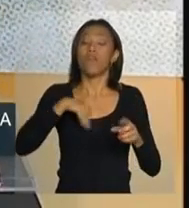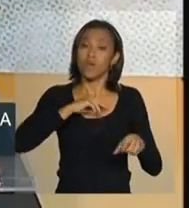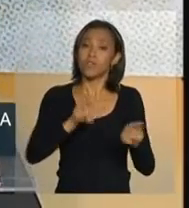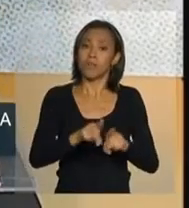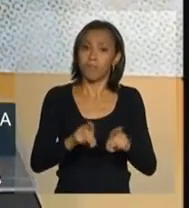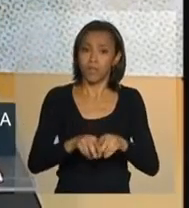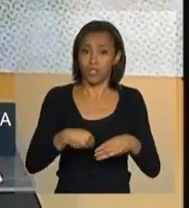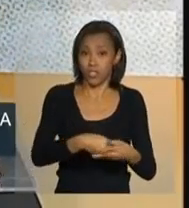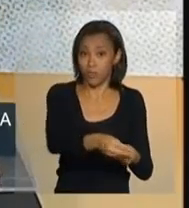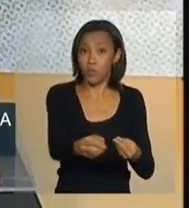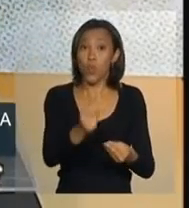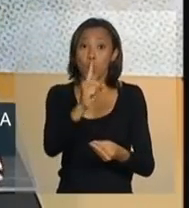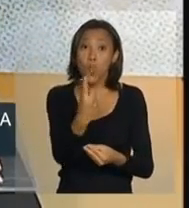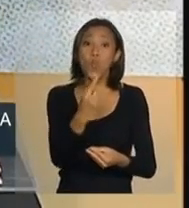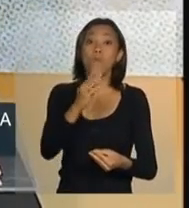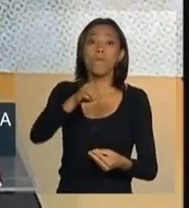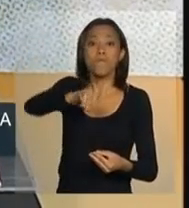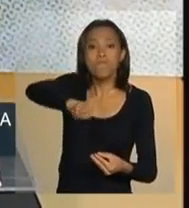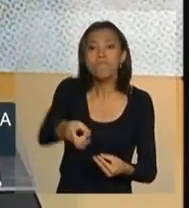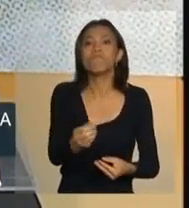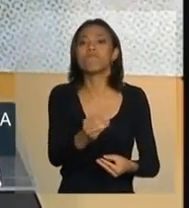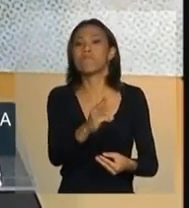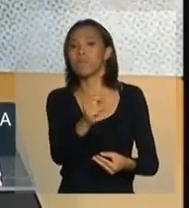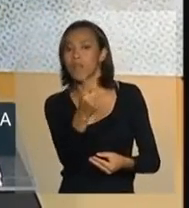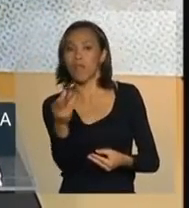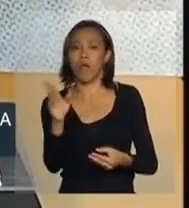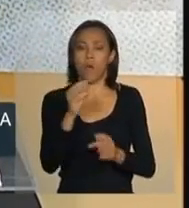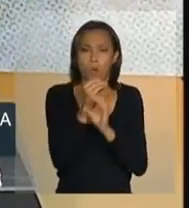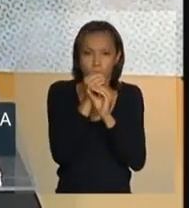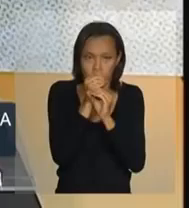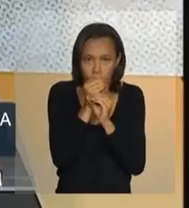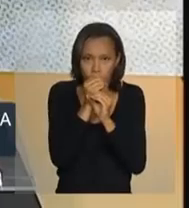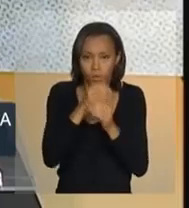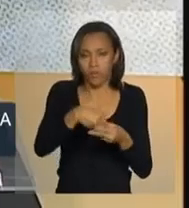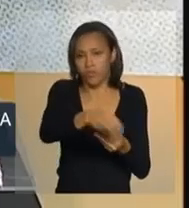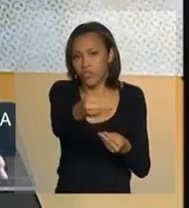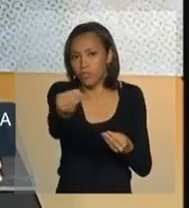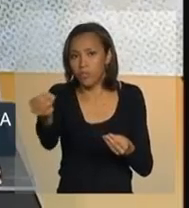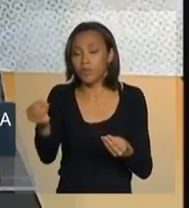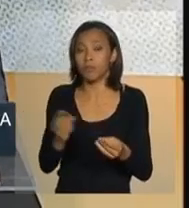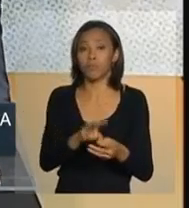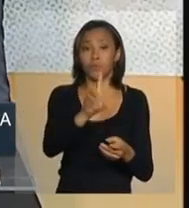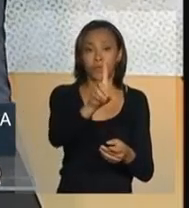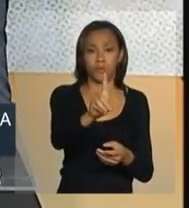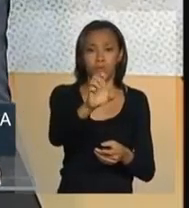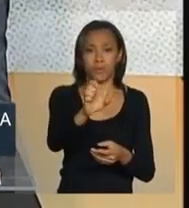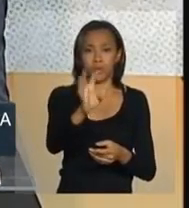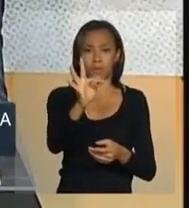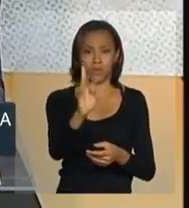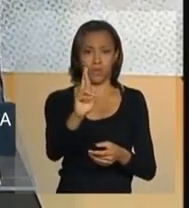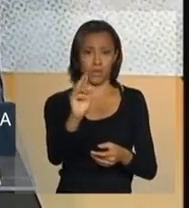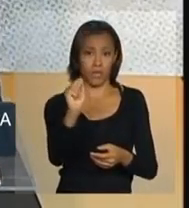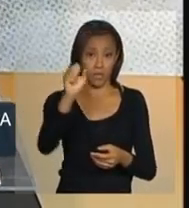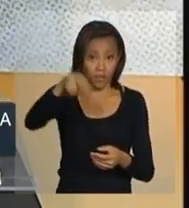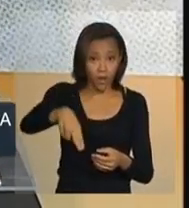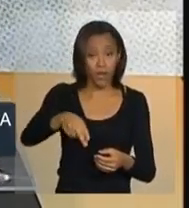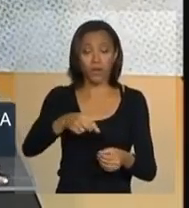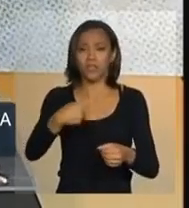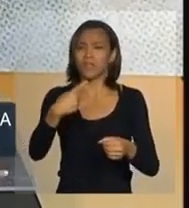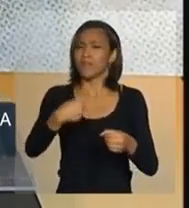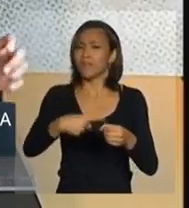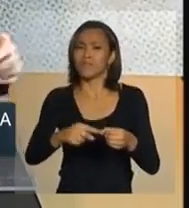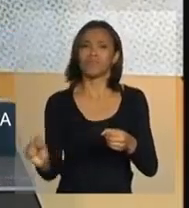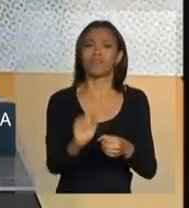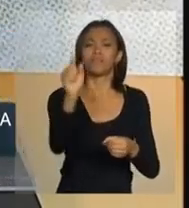um milhão de bafômetros para os DETRANS, os órgãos executivos estaduais e municipais de